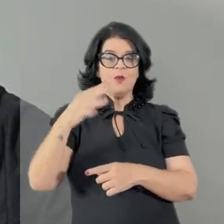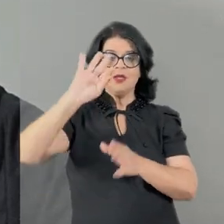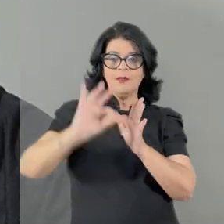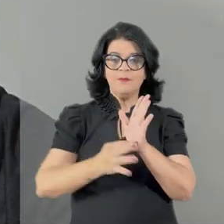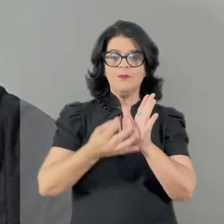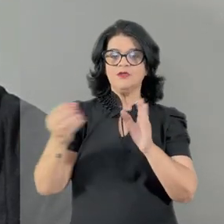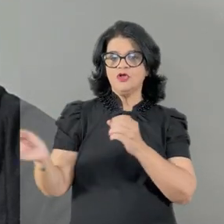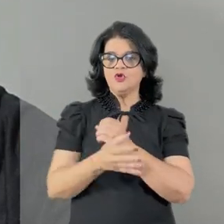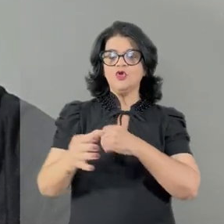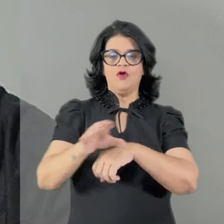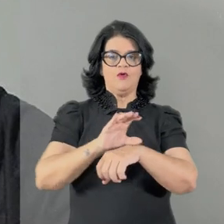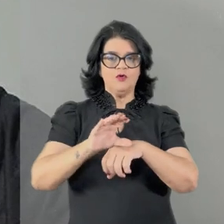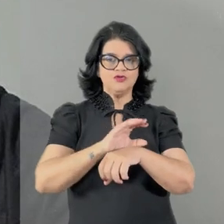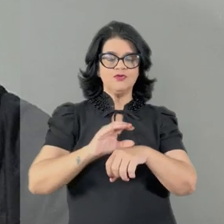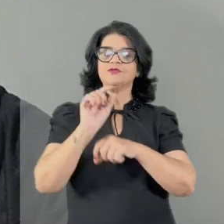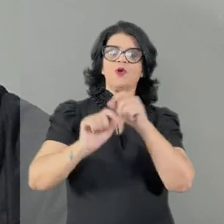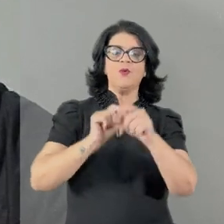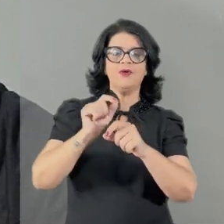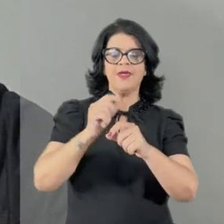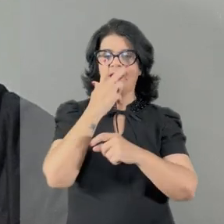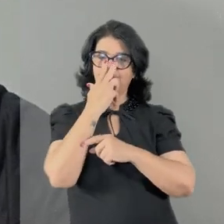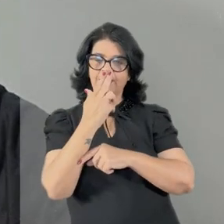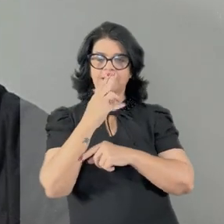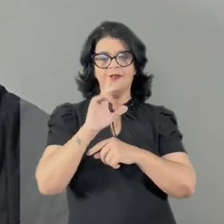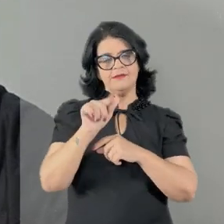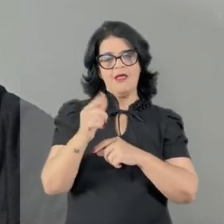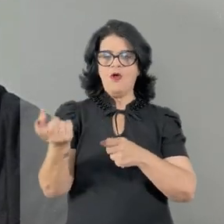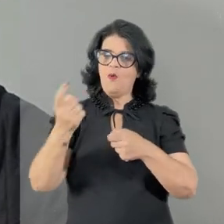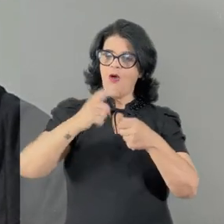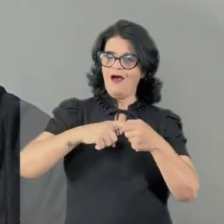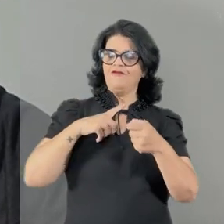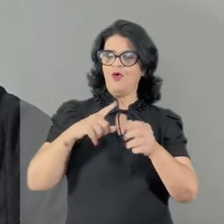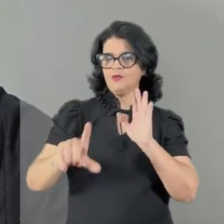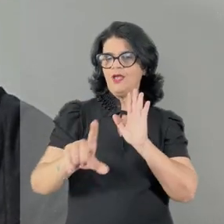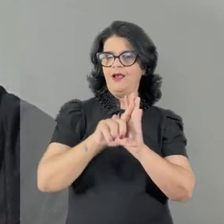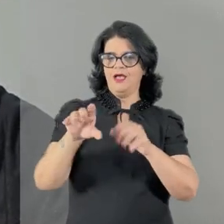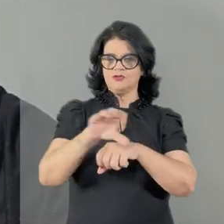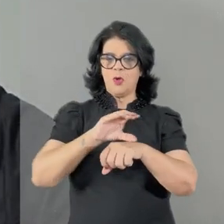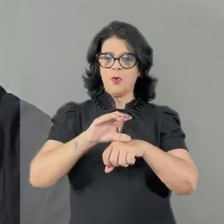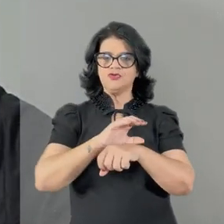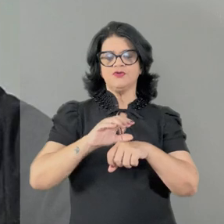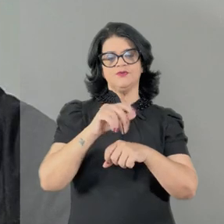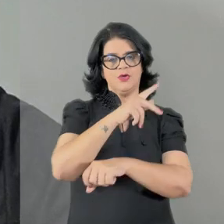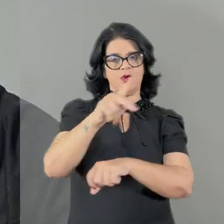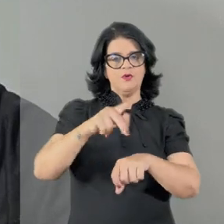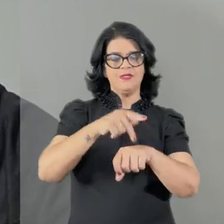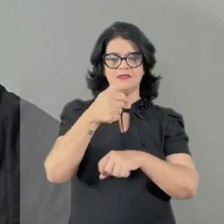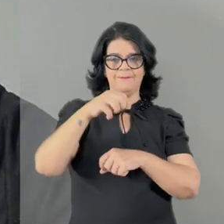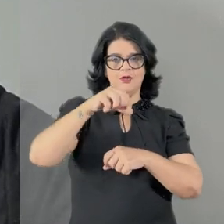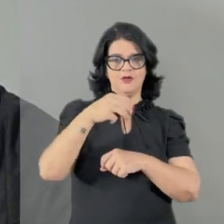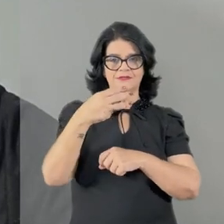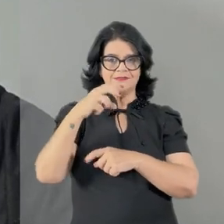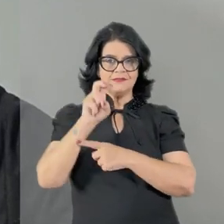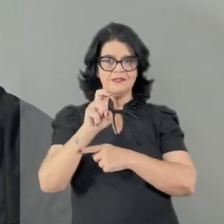promulgada uma nova Constituição, o que, aparentemente, é uma volta à legalidade institucional do país. Em